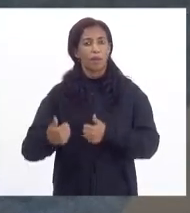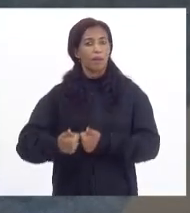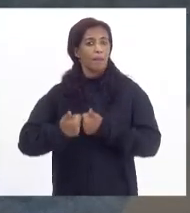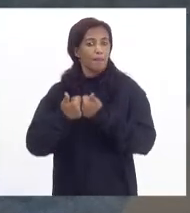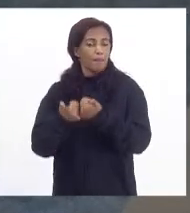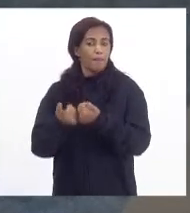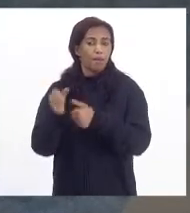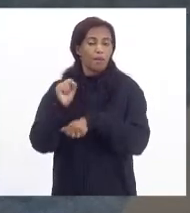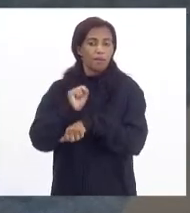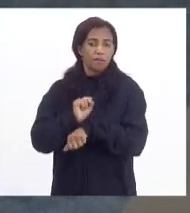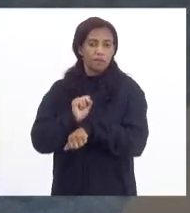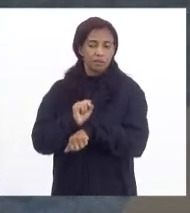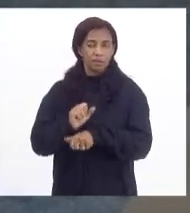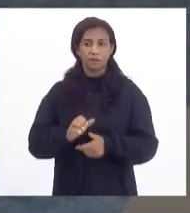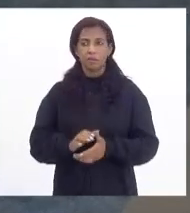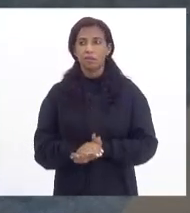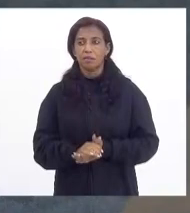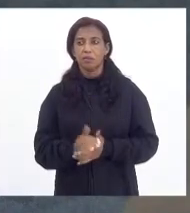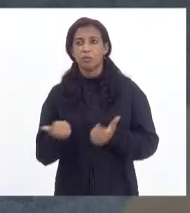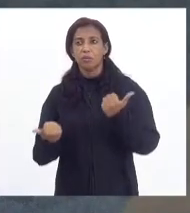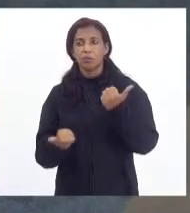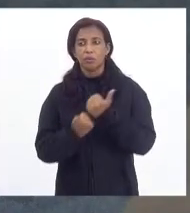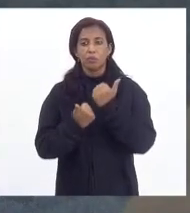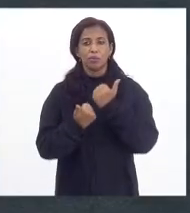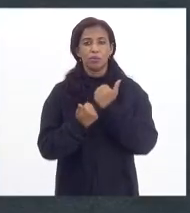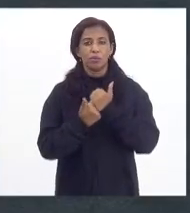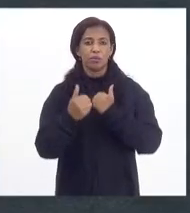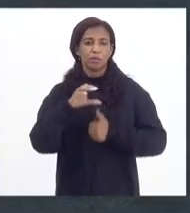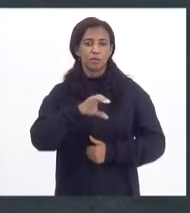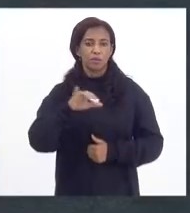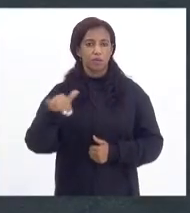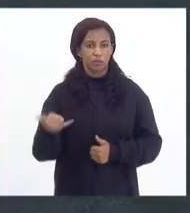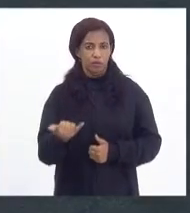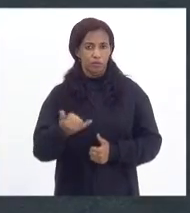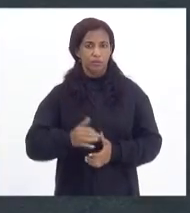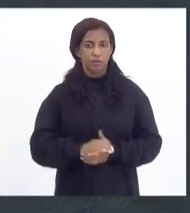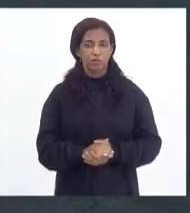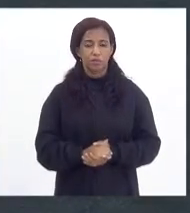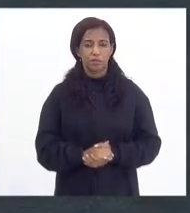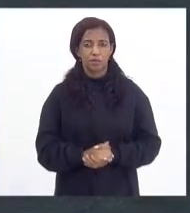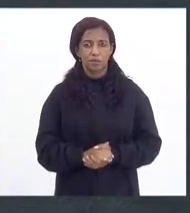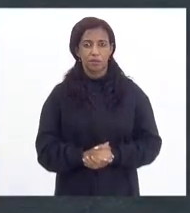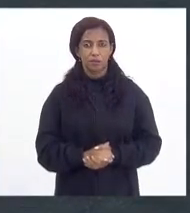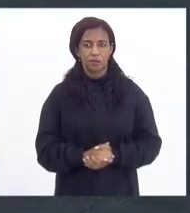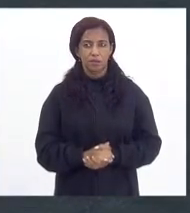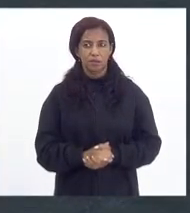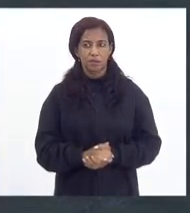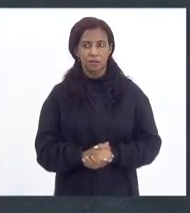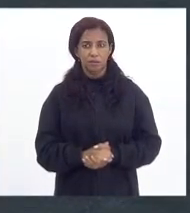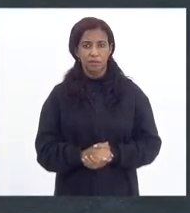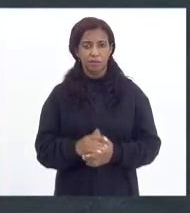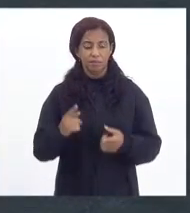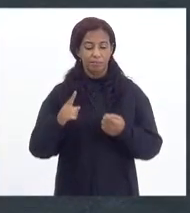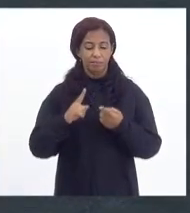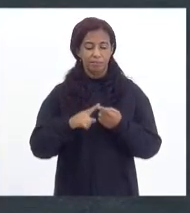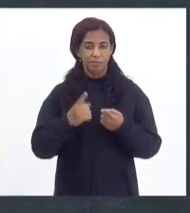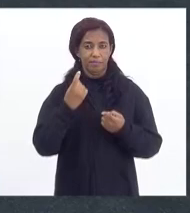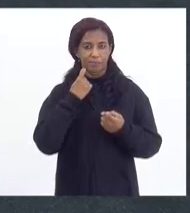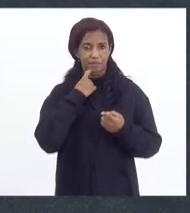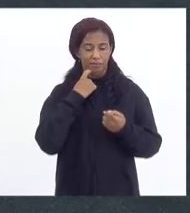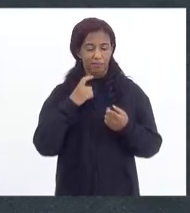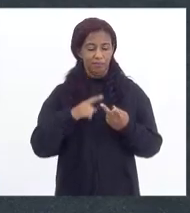aguardar o substitutivo da CCJ. Aí a gente fica sexta,